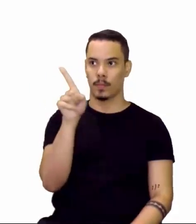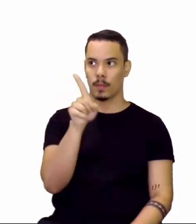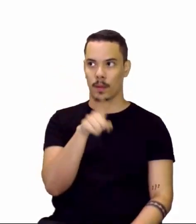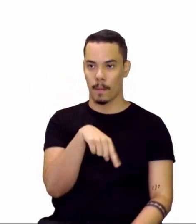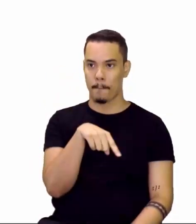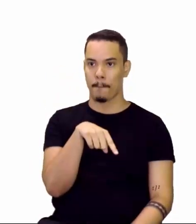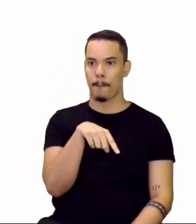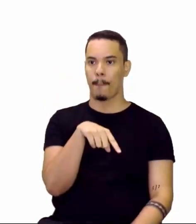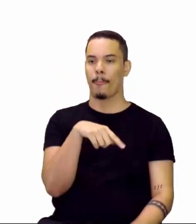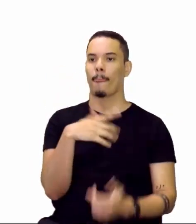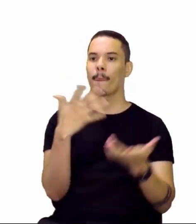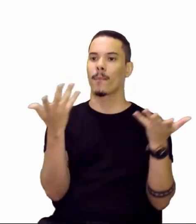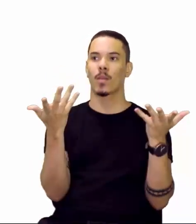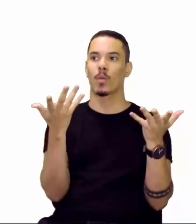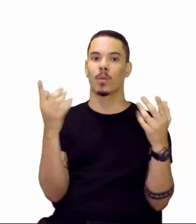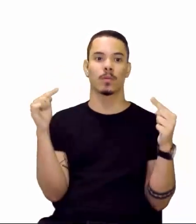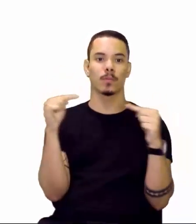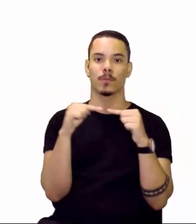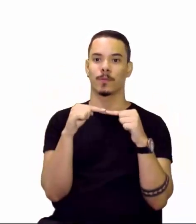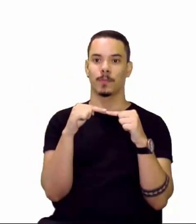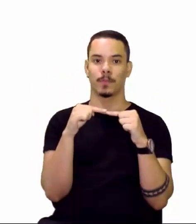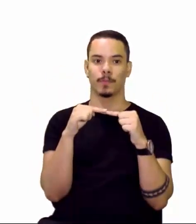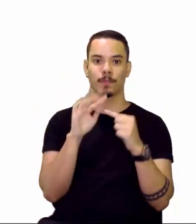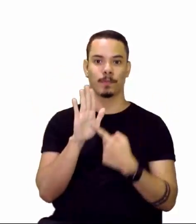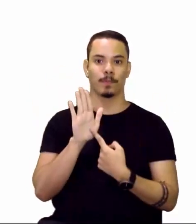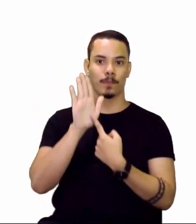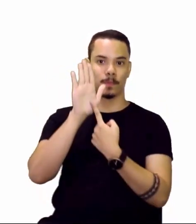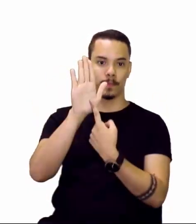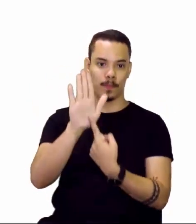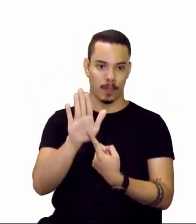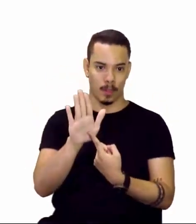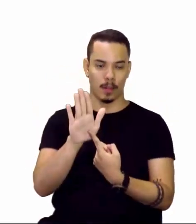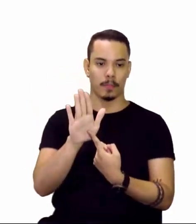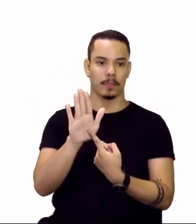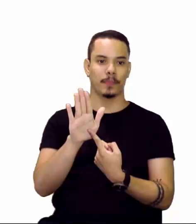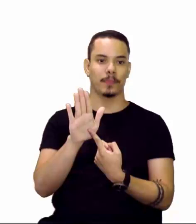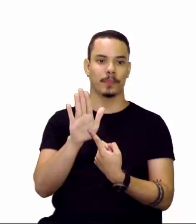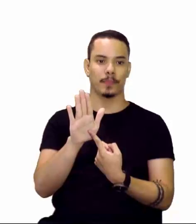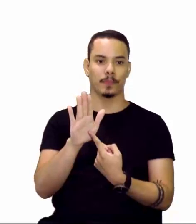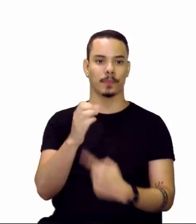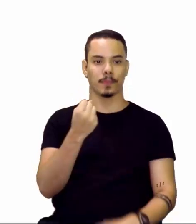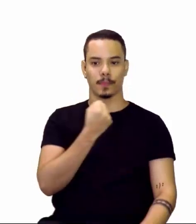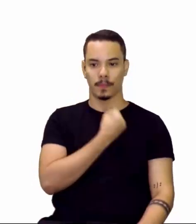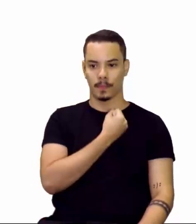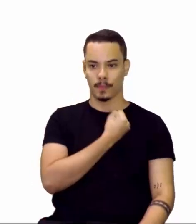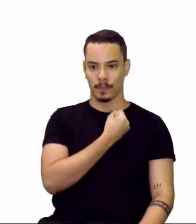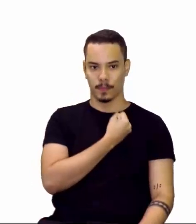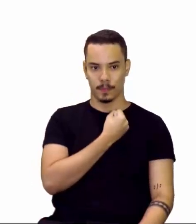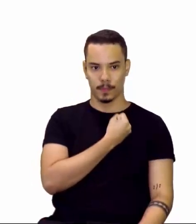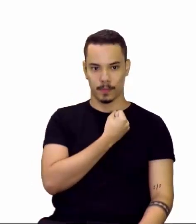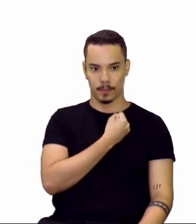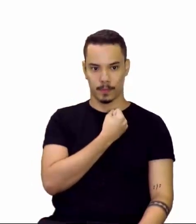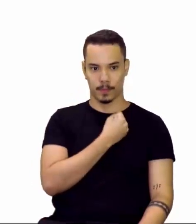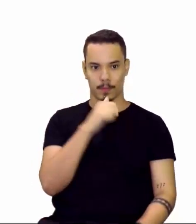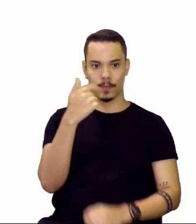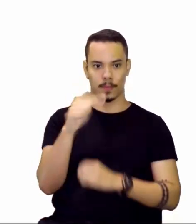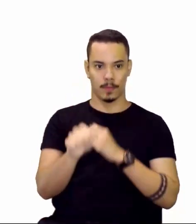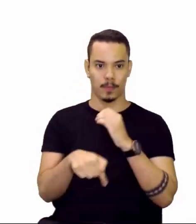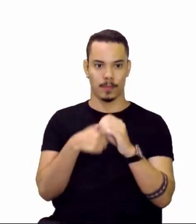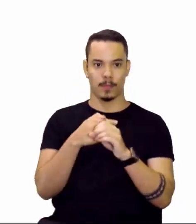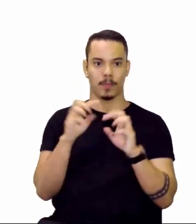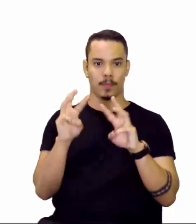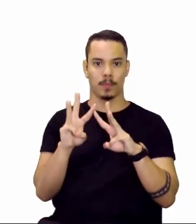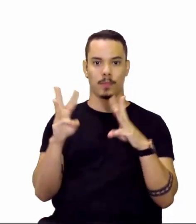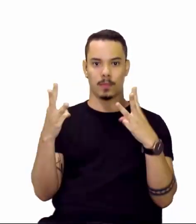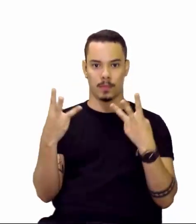que apresenta o número atômico e o número de